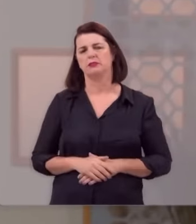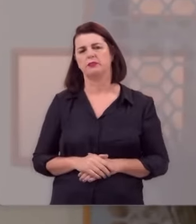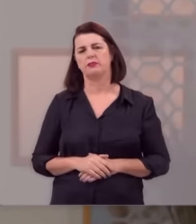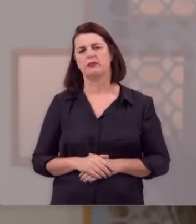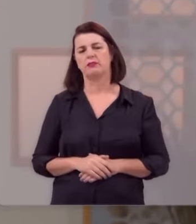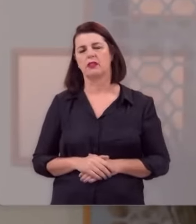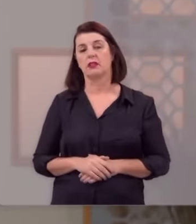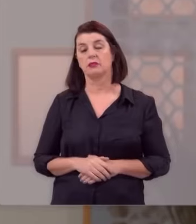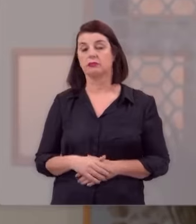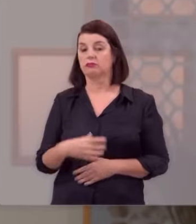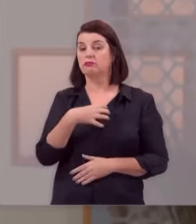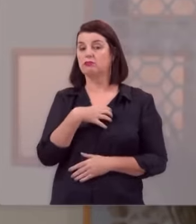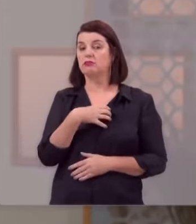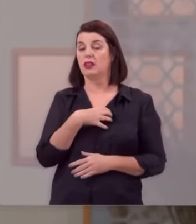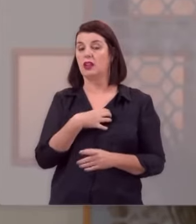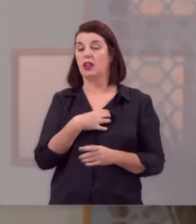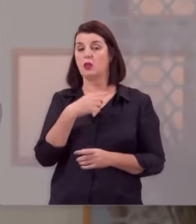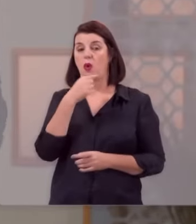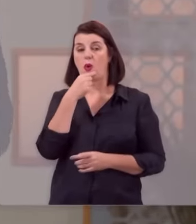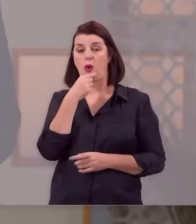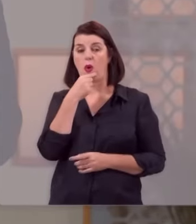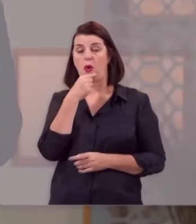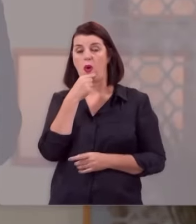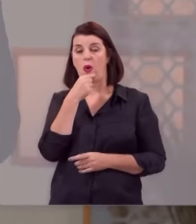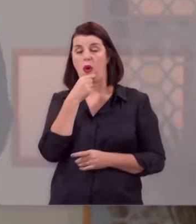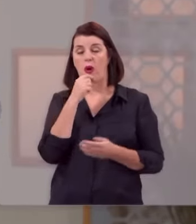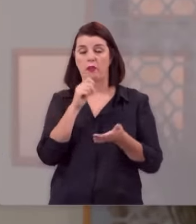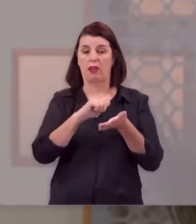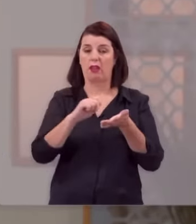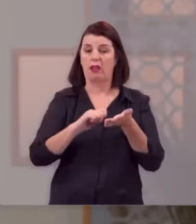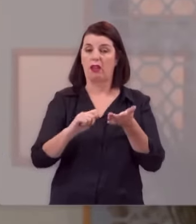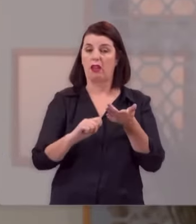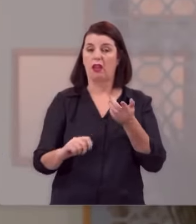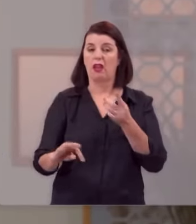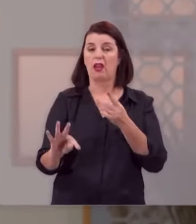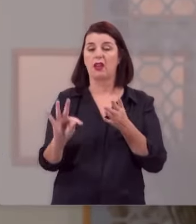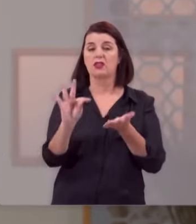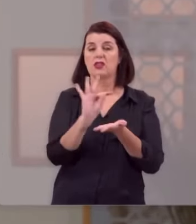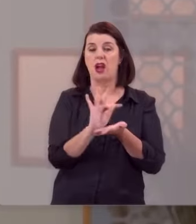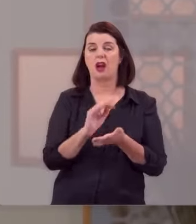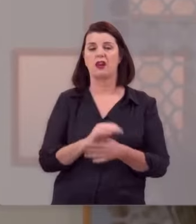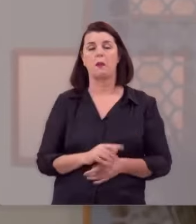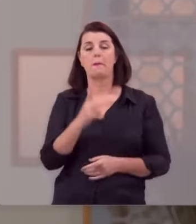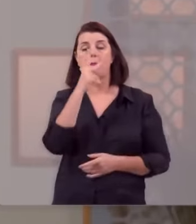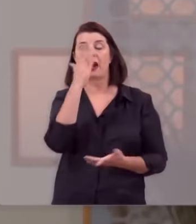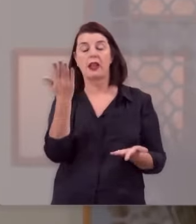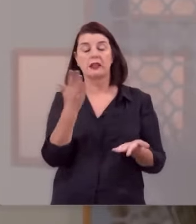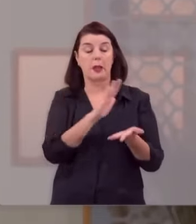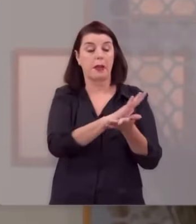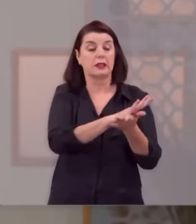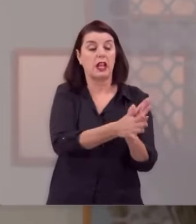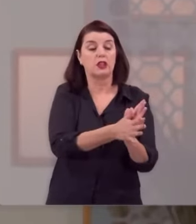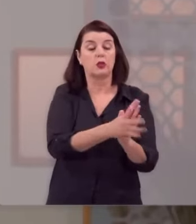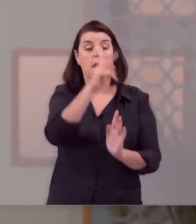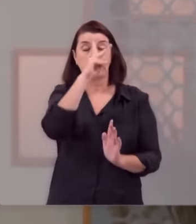Na linguagem de Tiago, na carta de Tiago, isso vai ser combustível para a destruição dessa